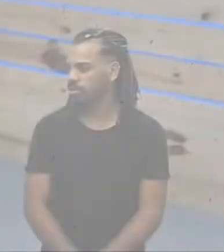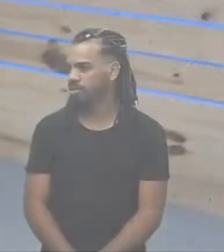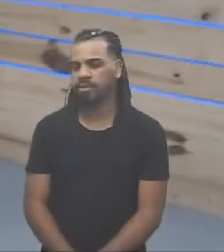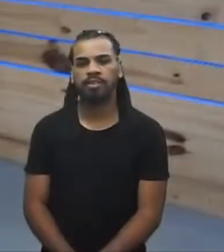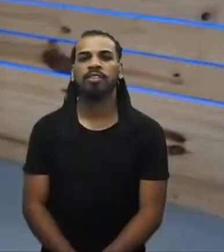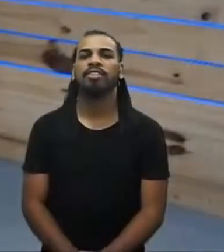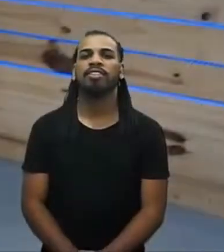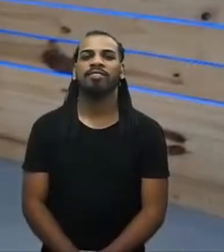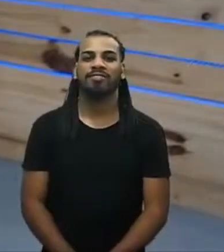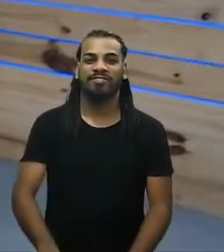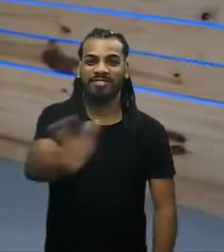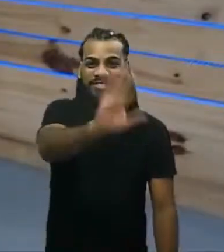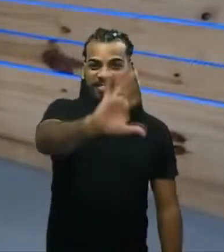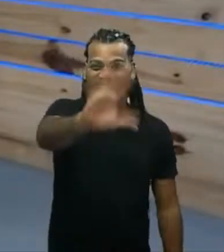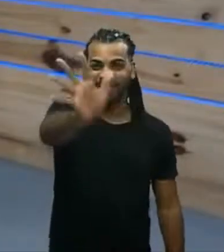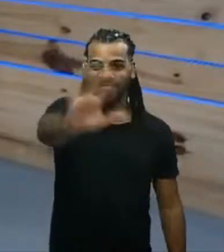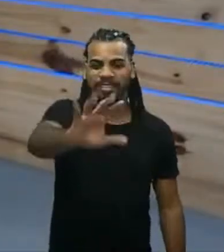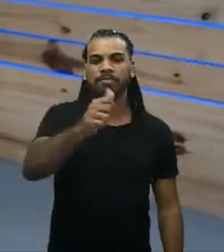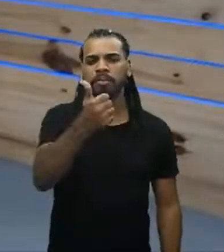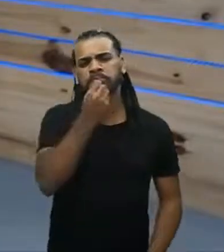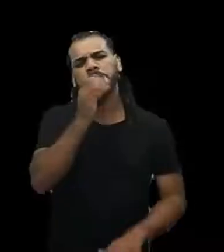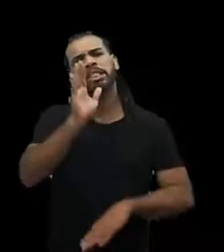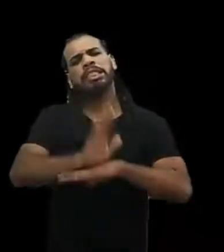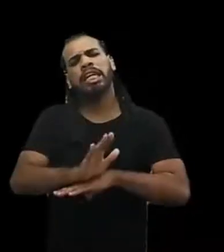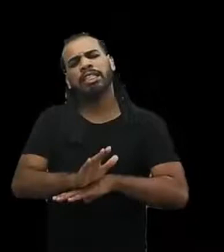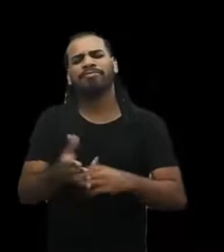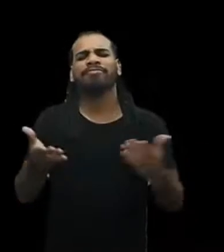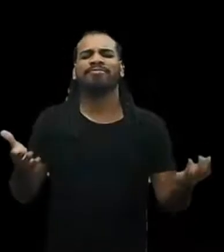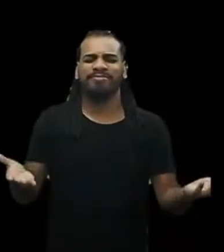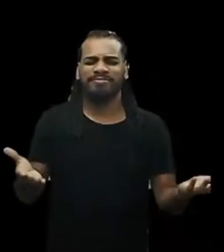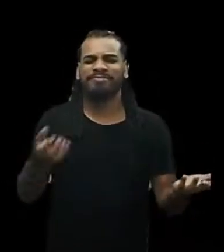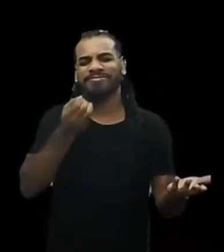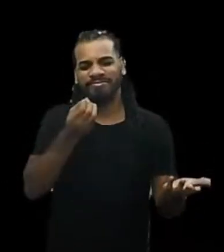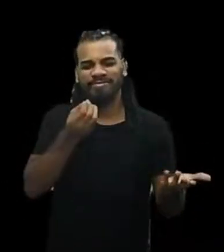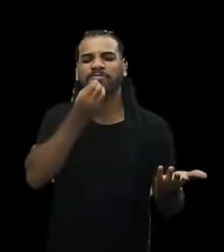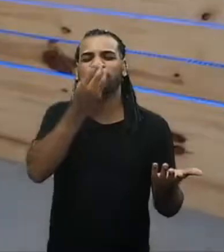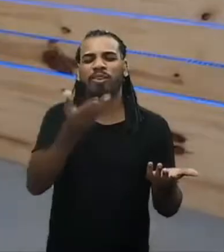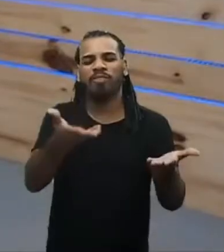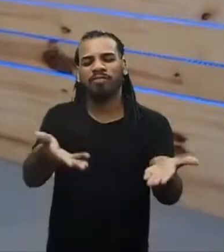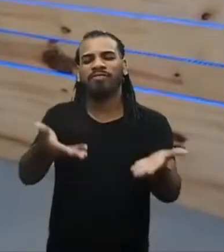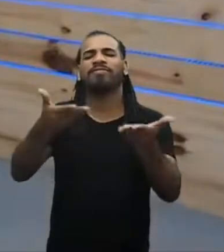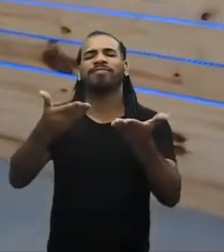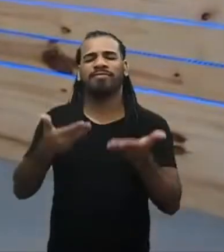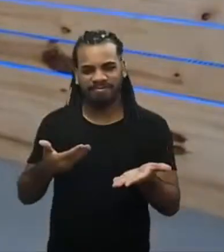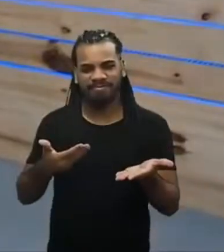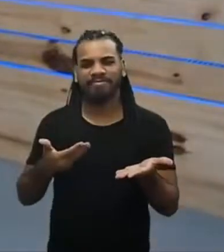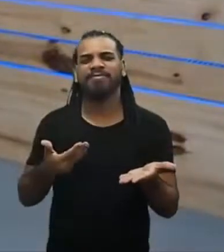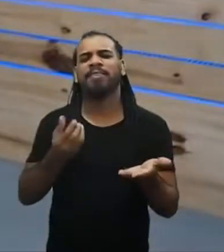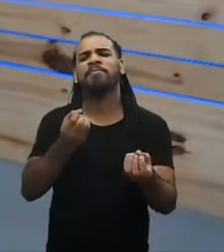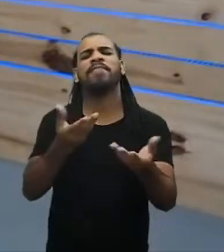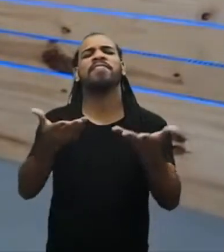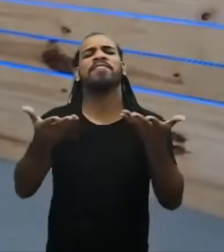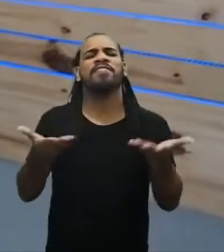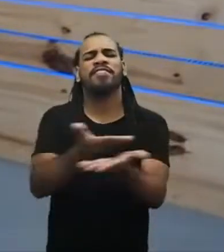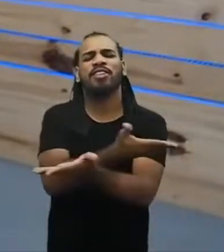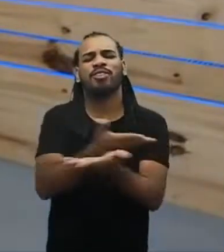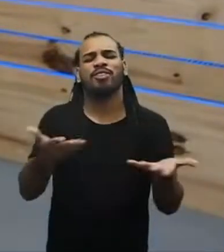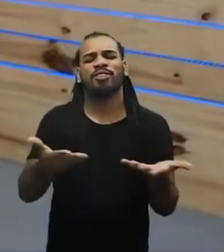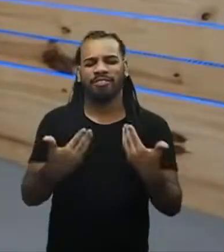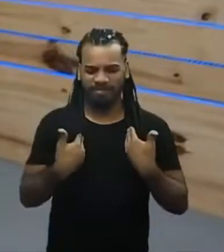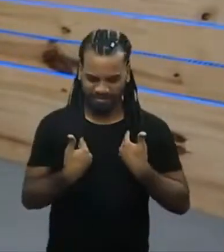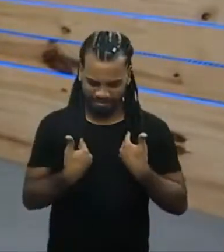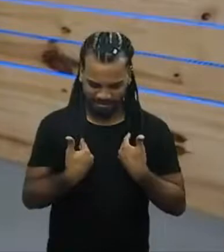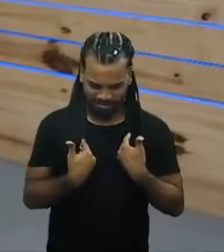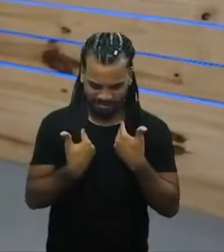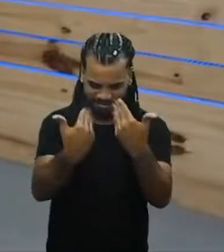Fala Fera! Muito boa tarde, seja uma vez mais muito bem-vindo, muito bem-vinda ao meu, ao